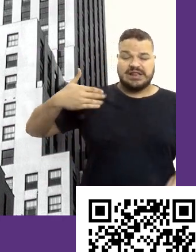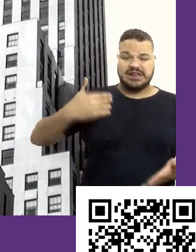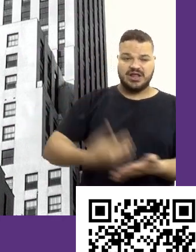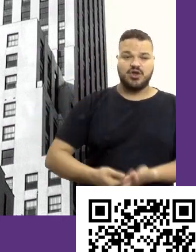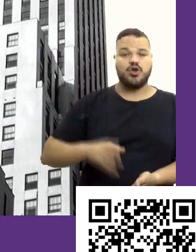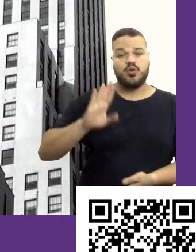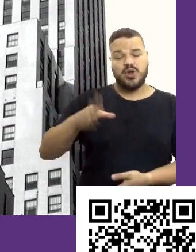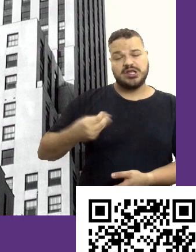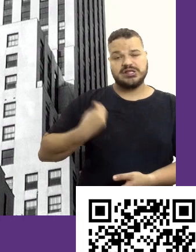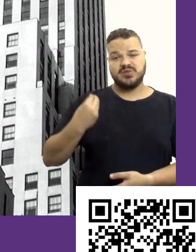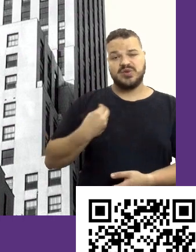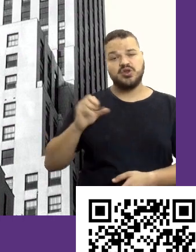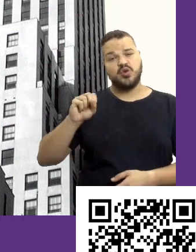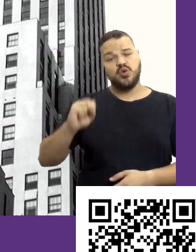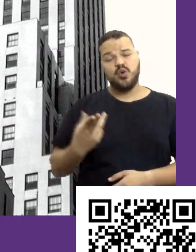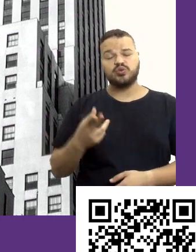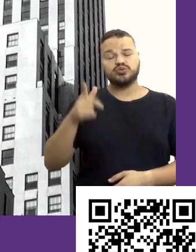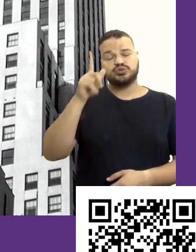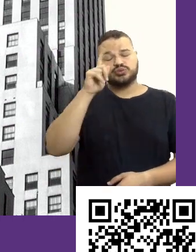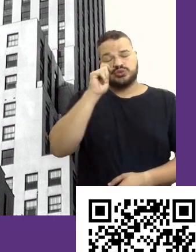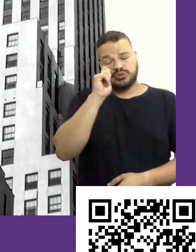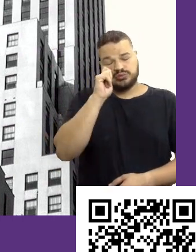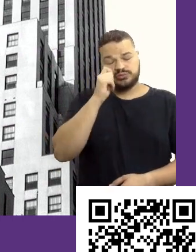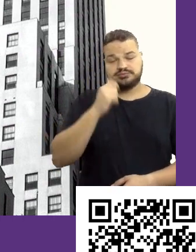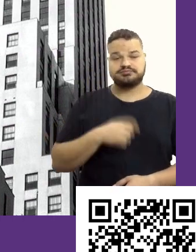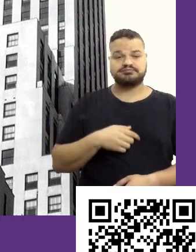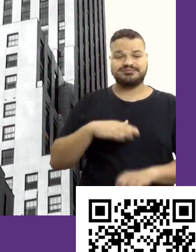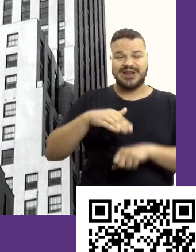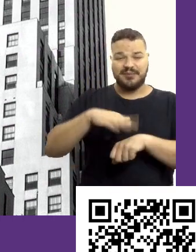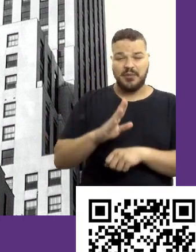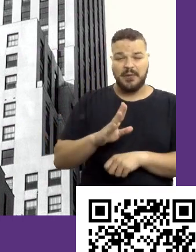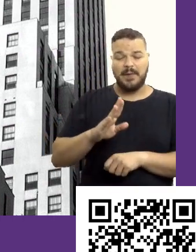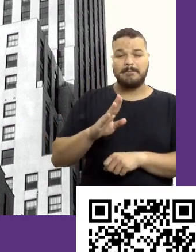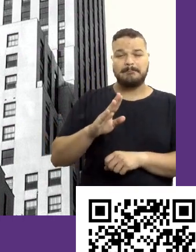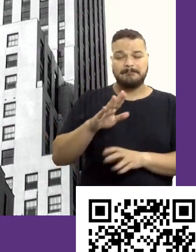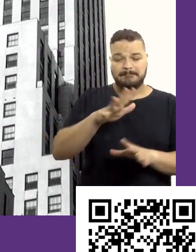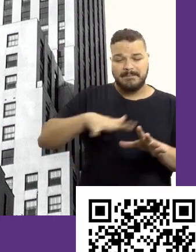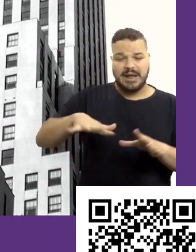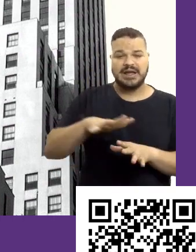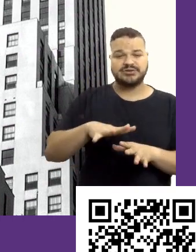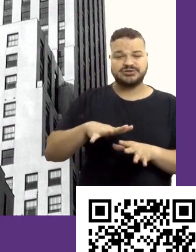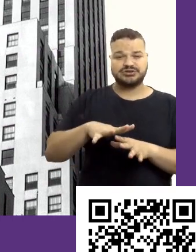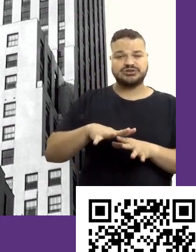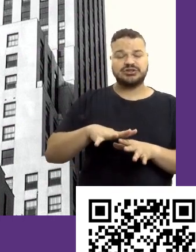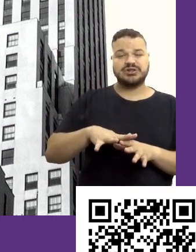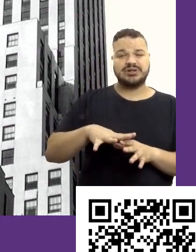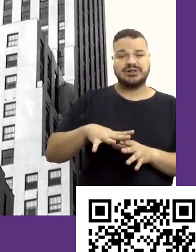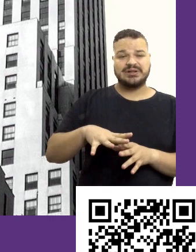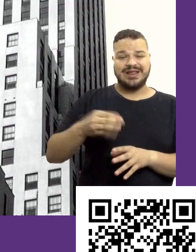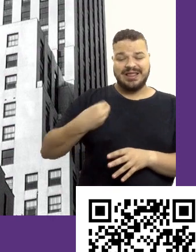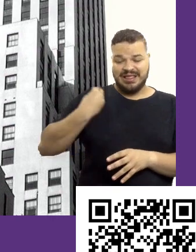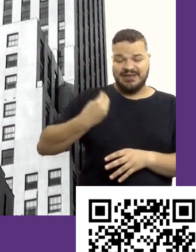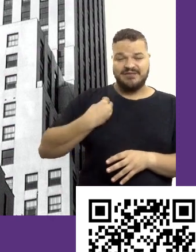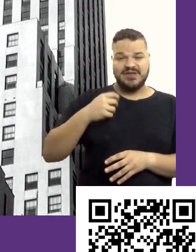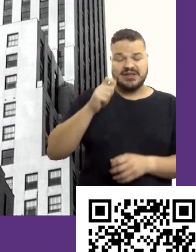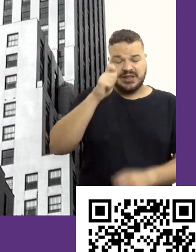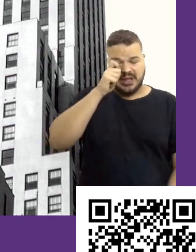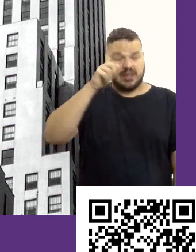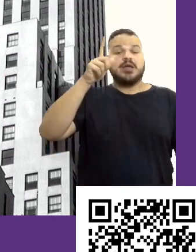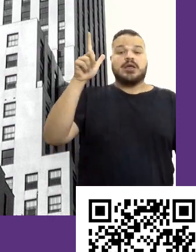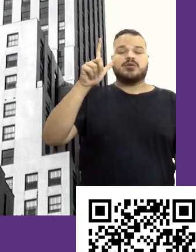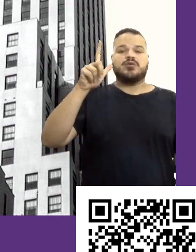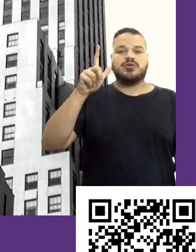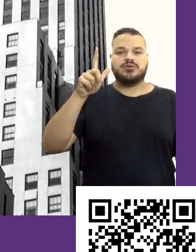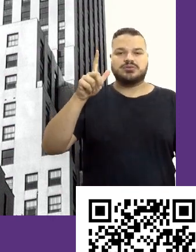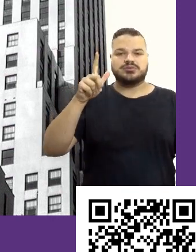trabalhando ou é dormindo. A maior parte da nossa vida é trabalhando e dormindo. Senão você vai passar a maior parte da sua vida acordando todos os dias